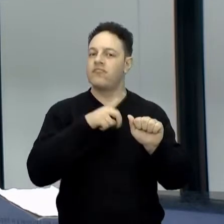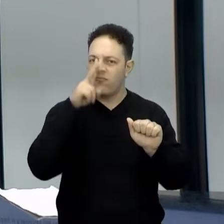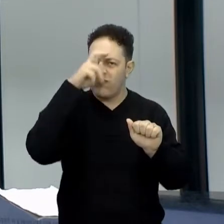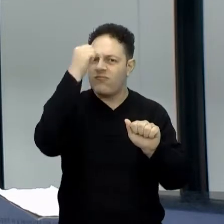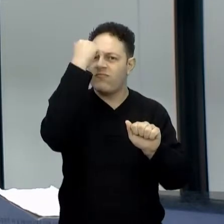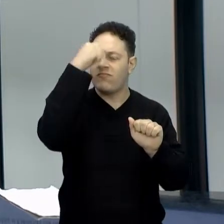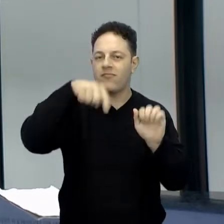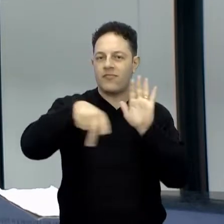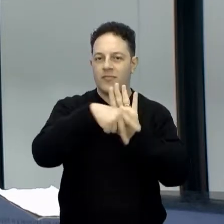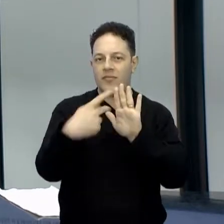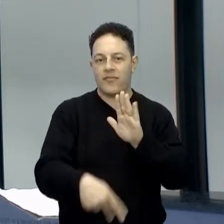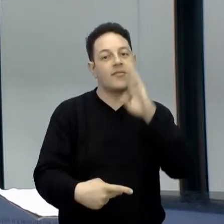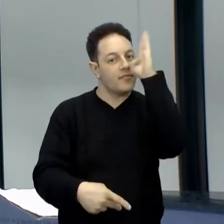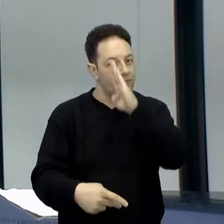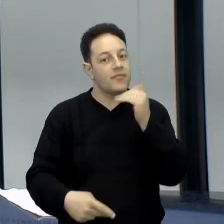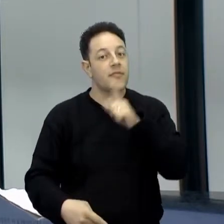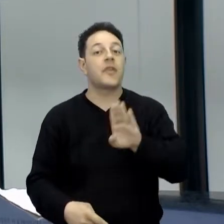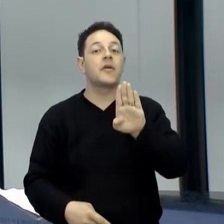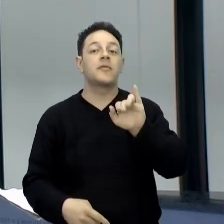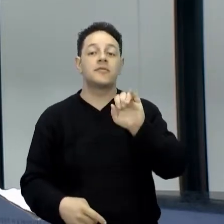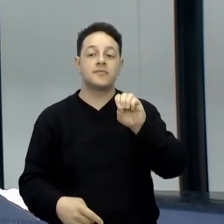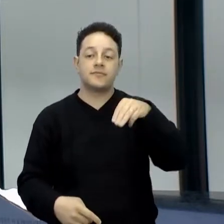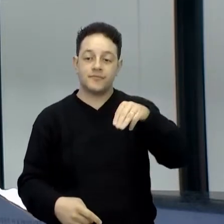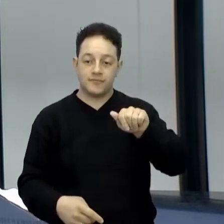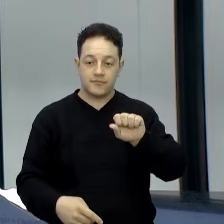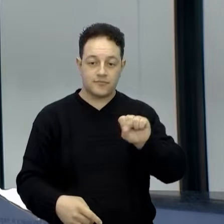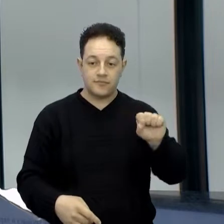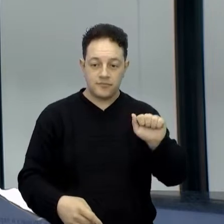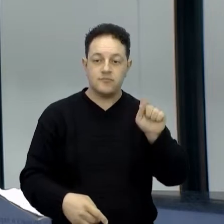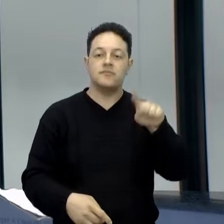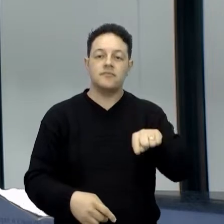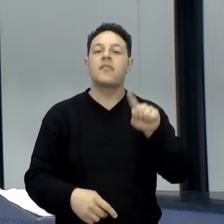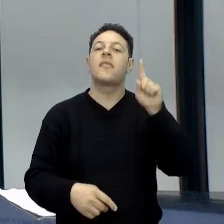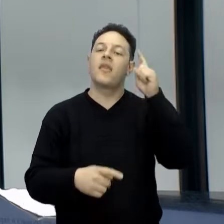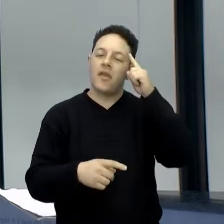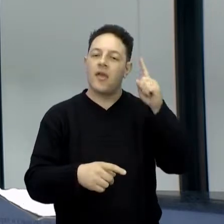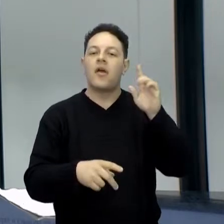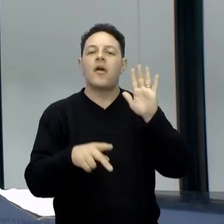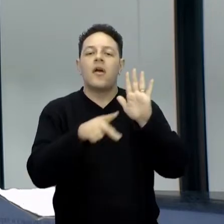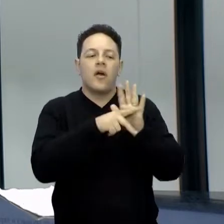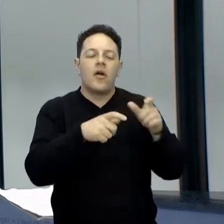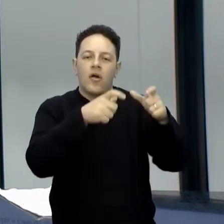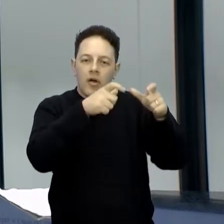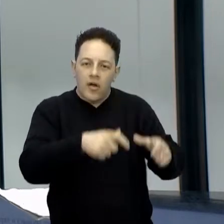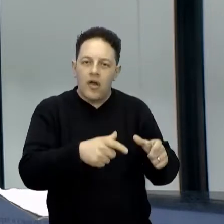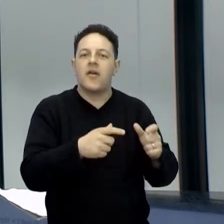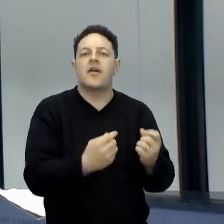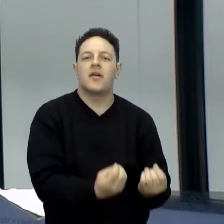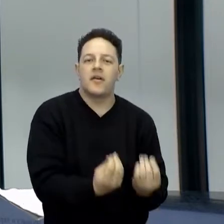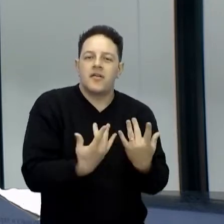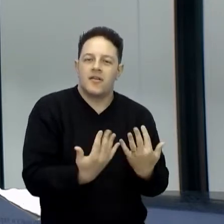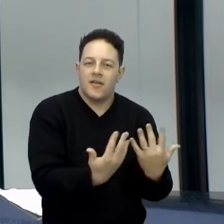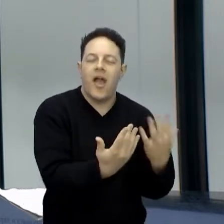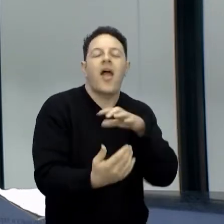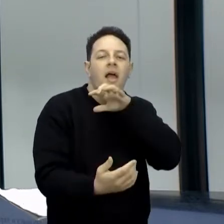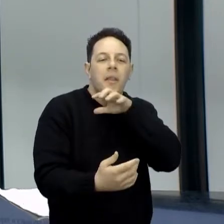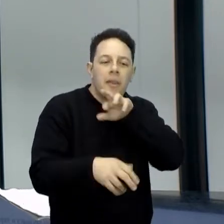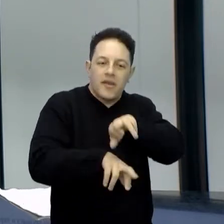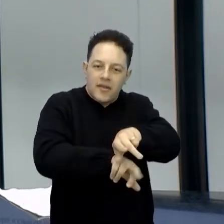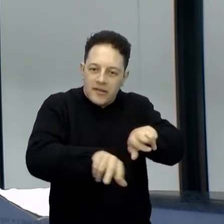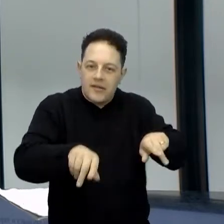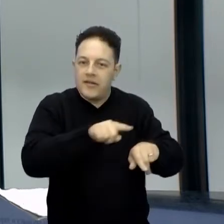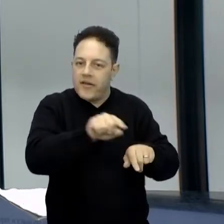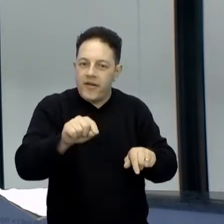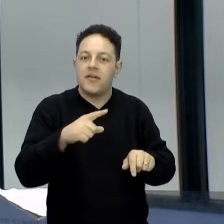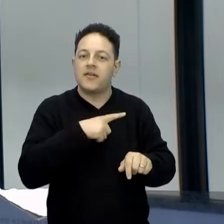potencialidade. Lembrando que biomassa é aquela fonte oriunda dos vegetais e dos animais, né? Que